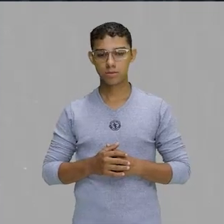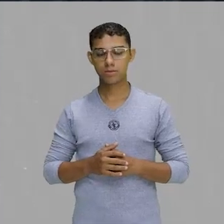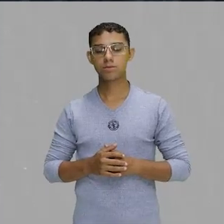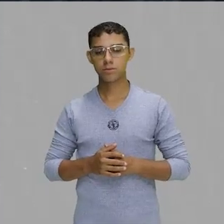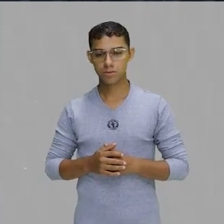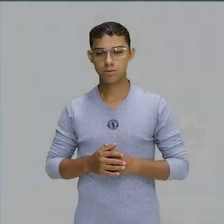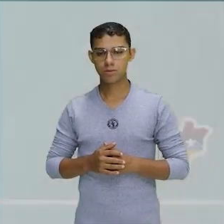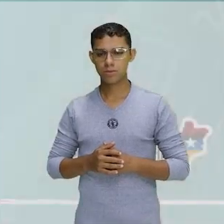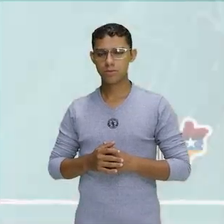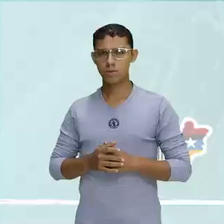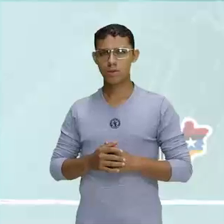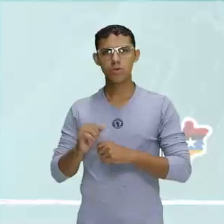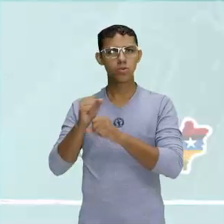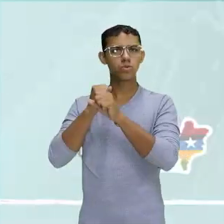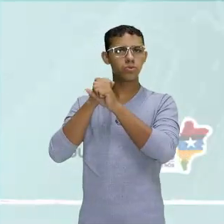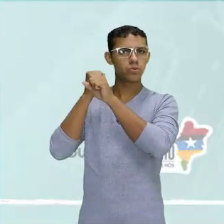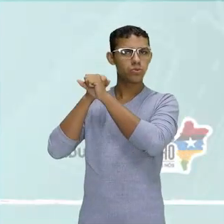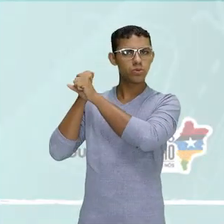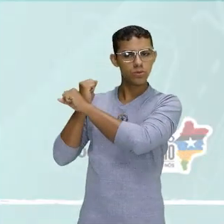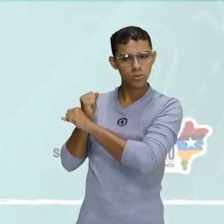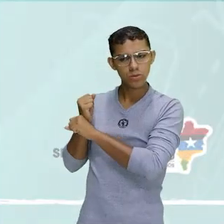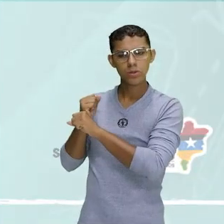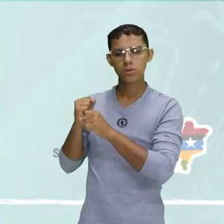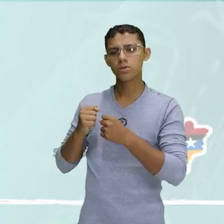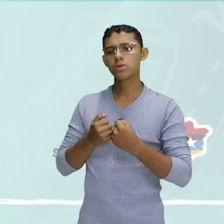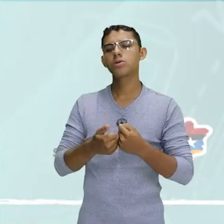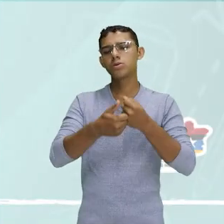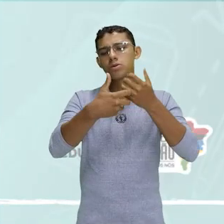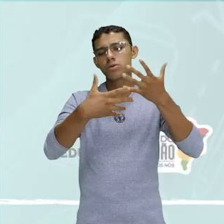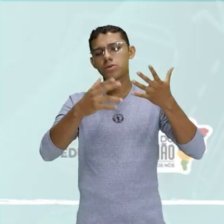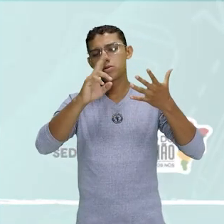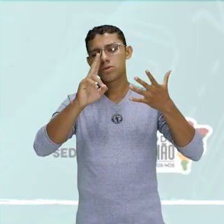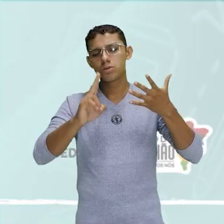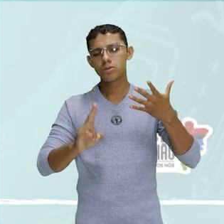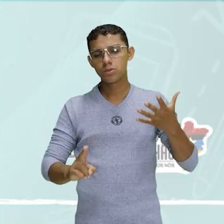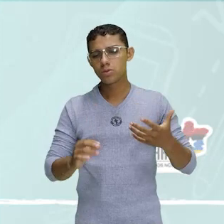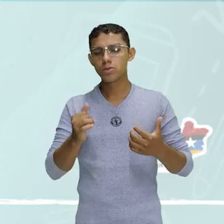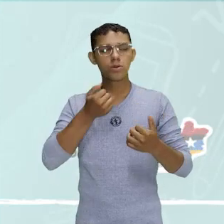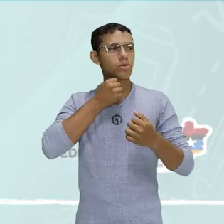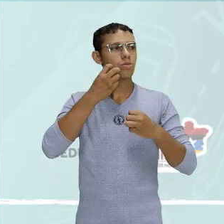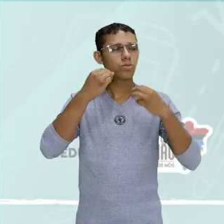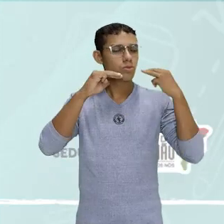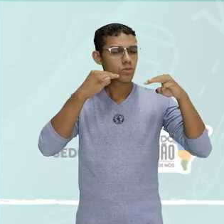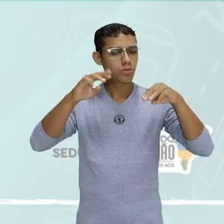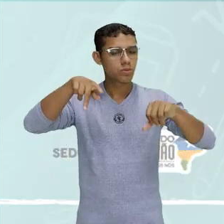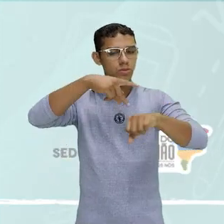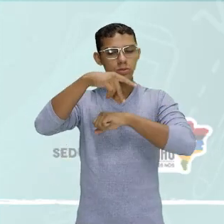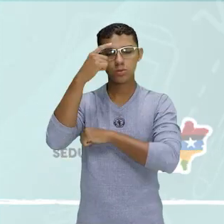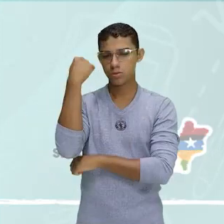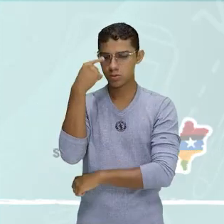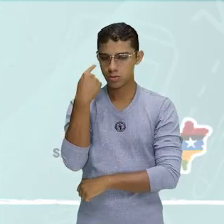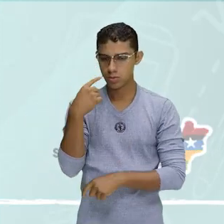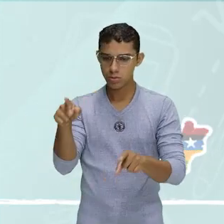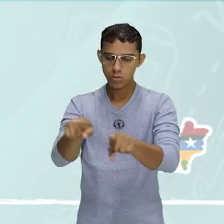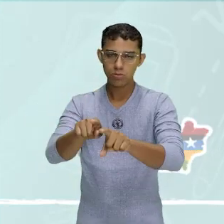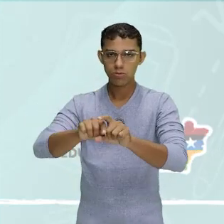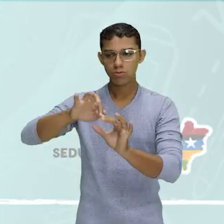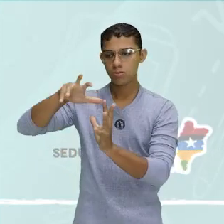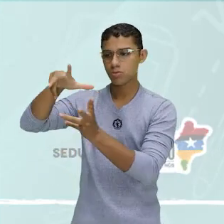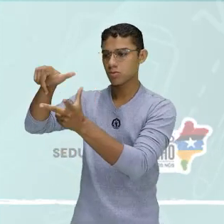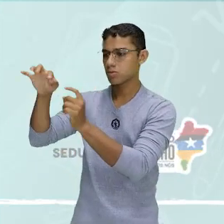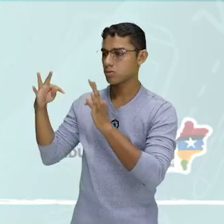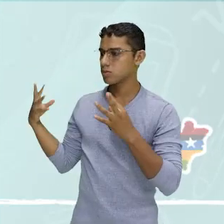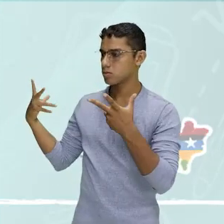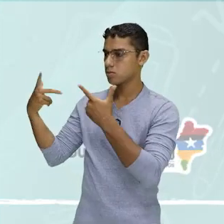décadas, o panorama musical no solo, na Espanha, e no resto do mundo,